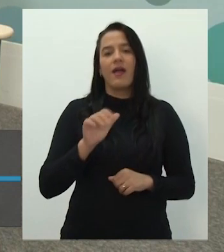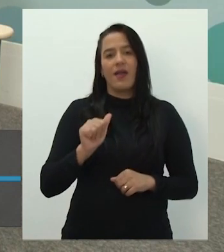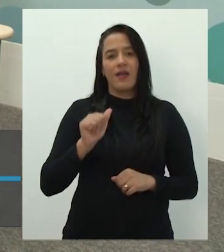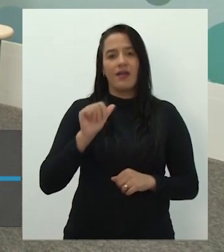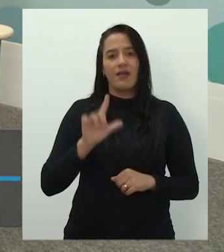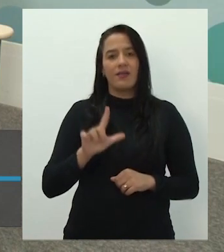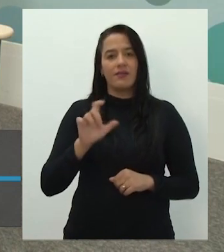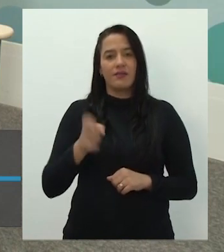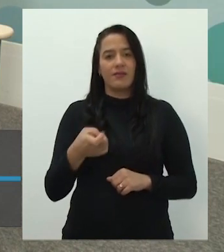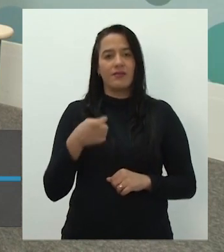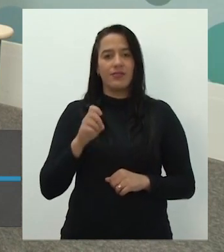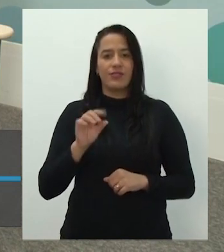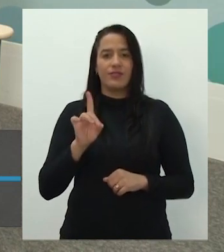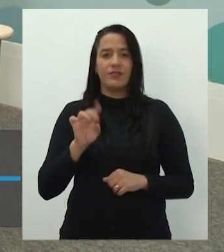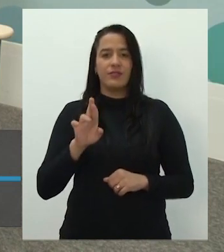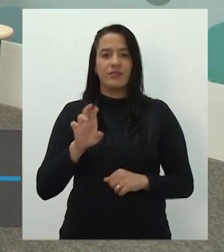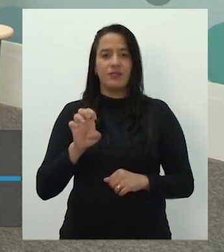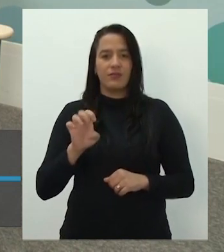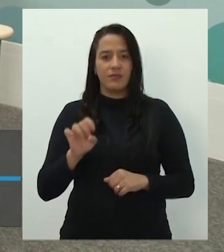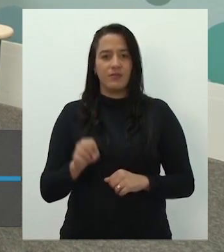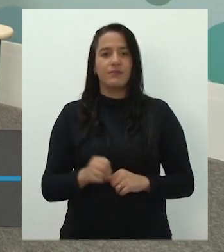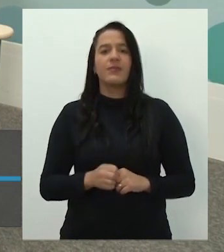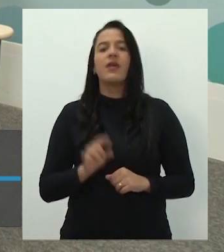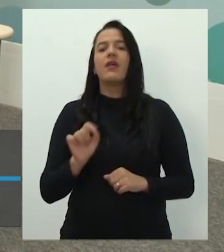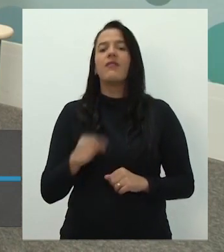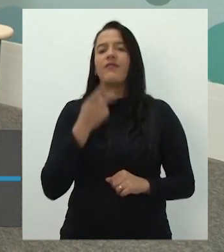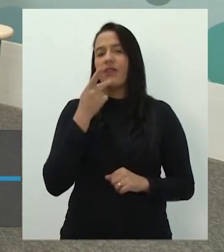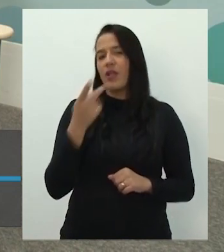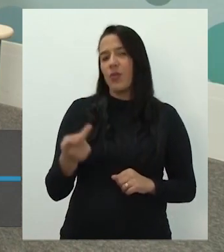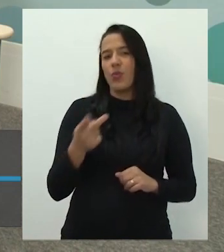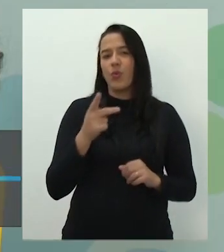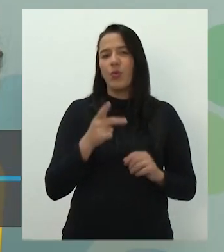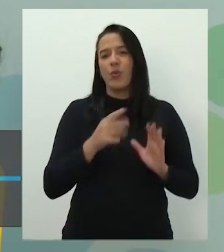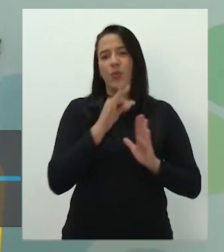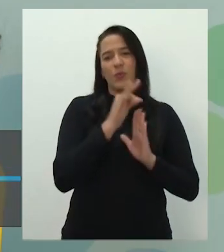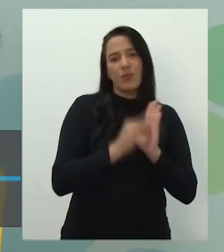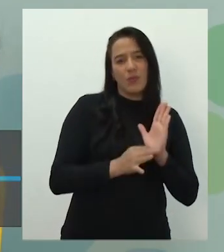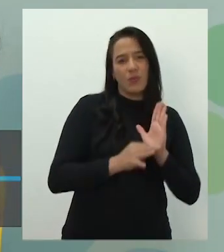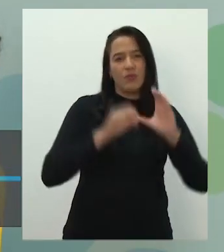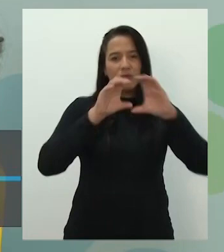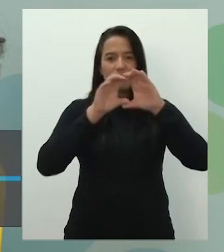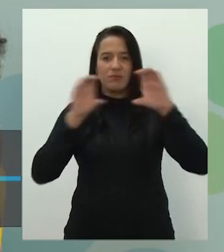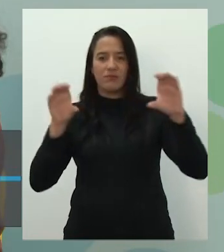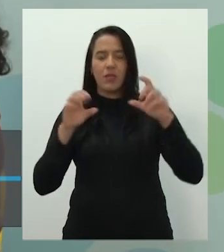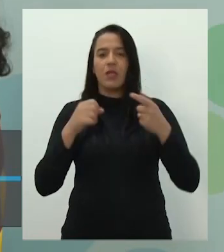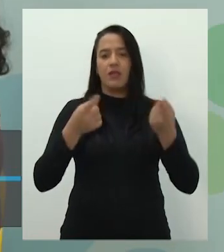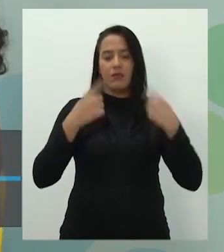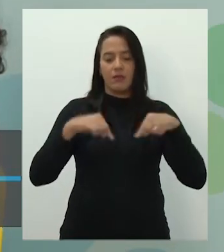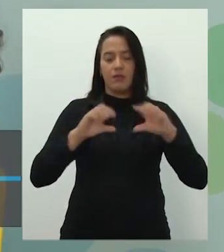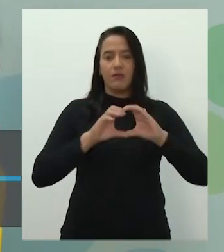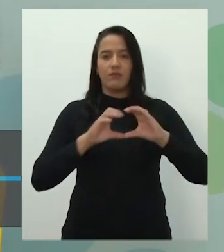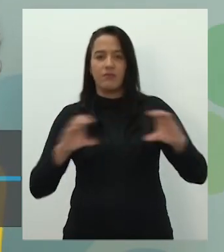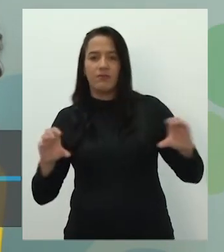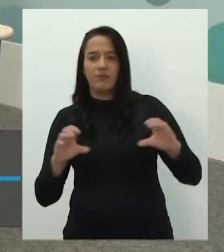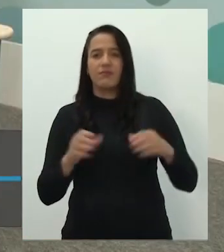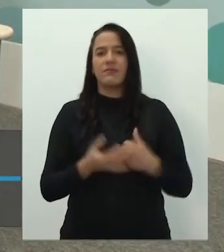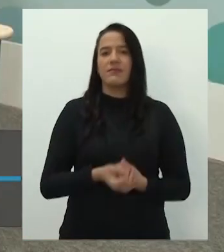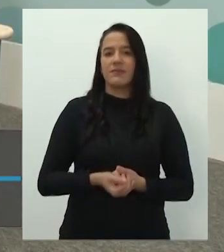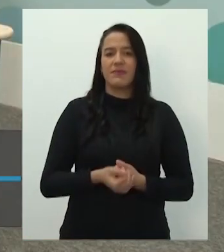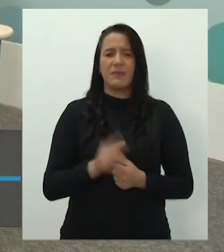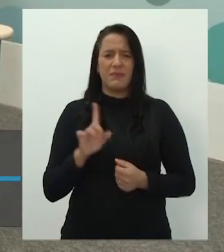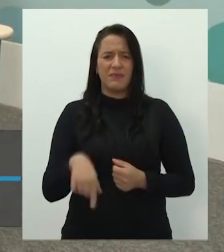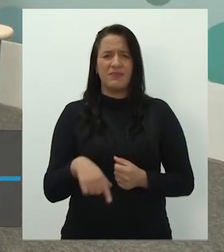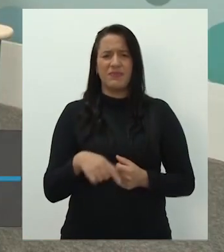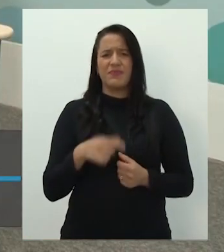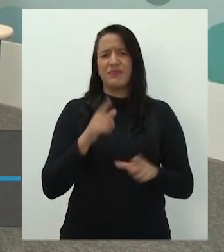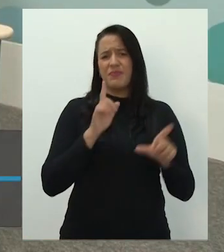parágrafos, existe isso? Palavra com parágrafos? Palavra com parágrafos? Acho que tem palavras com letras, com acentos.